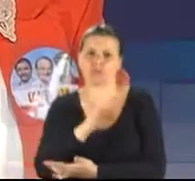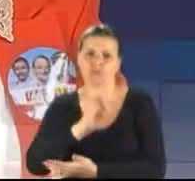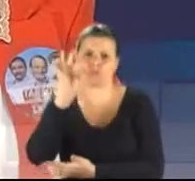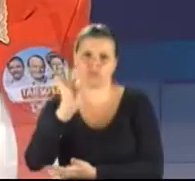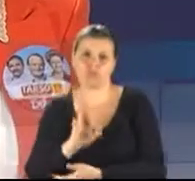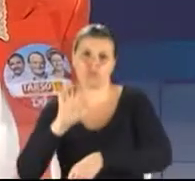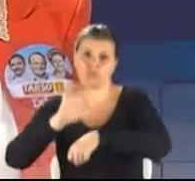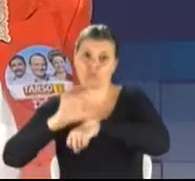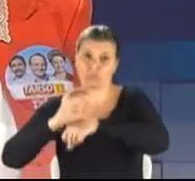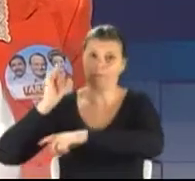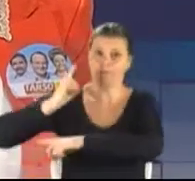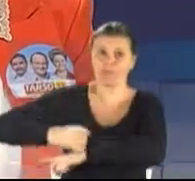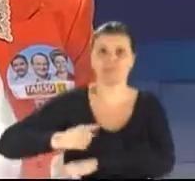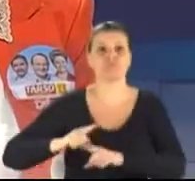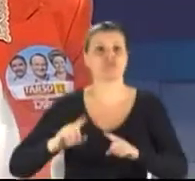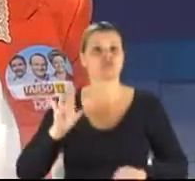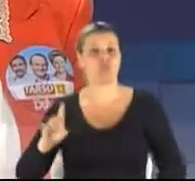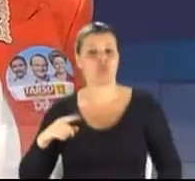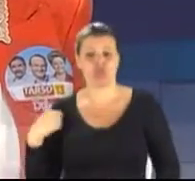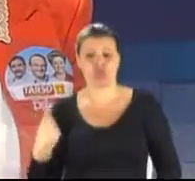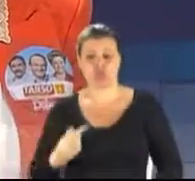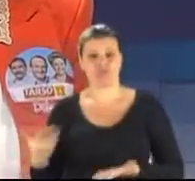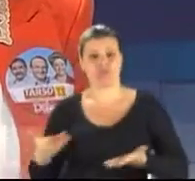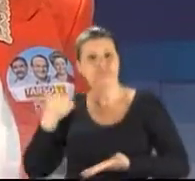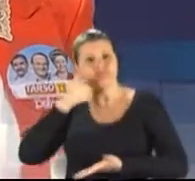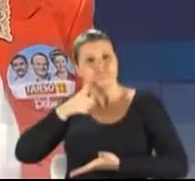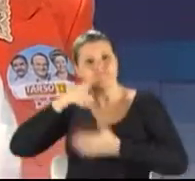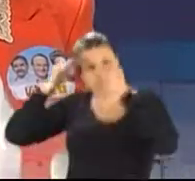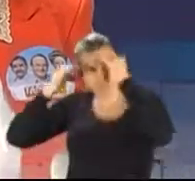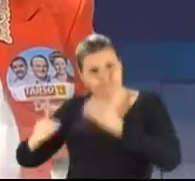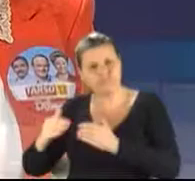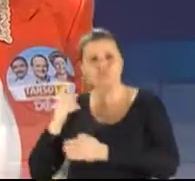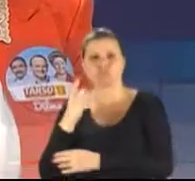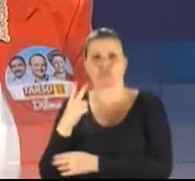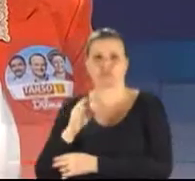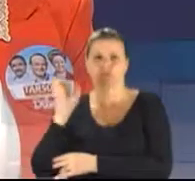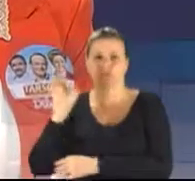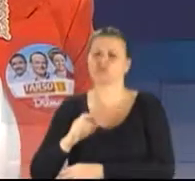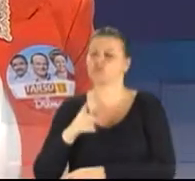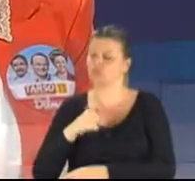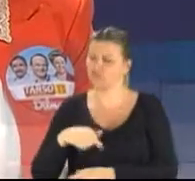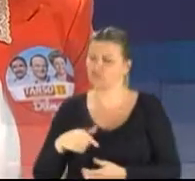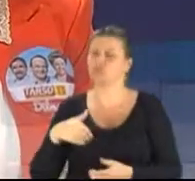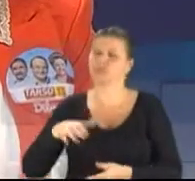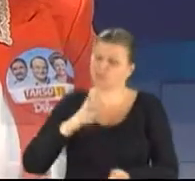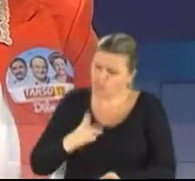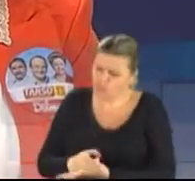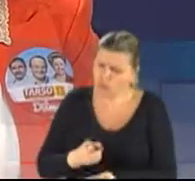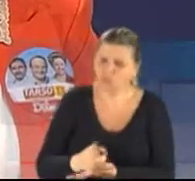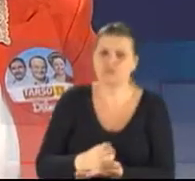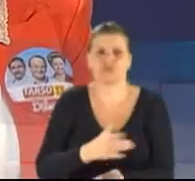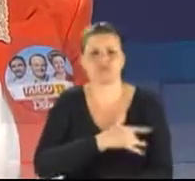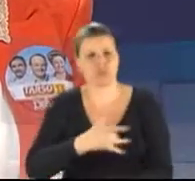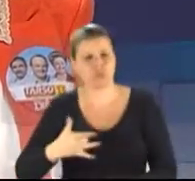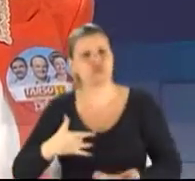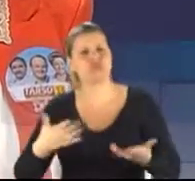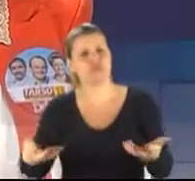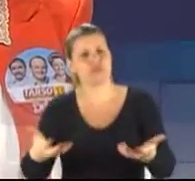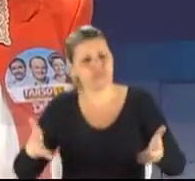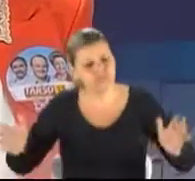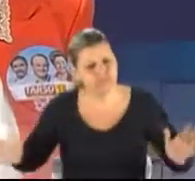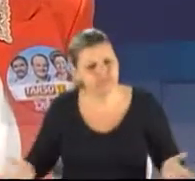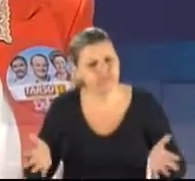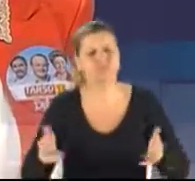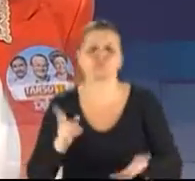conta de chegar aos 12%. Nós vamos perseguir saúde é um bem que se quer. Nós vamos continuar apostando na